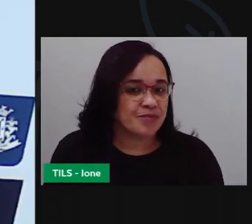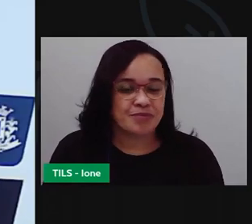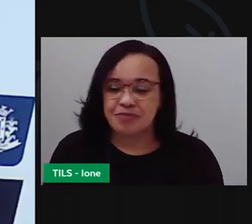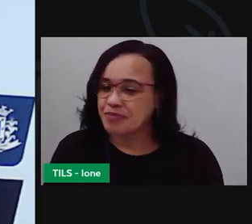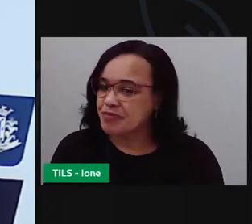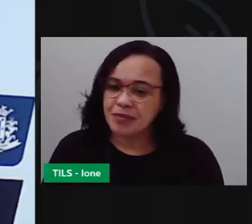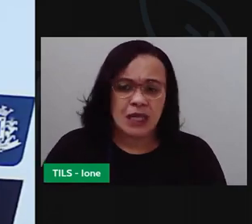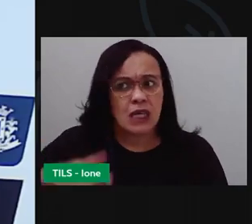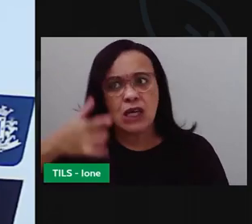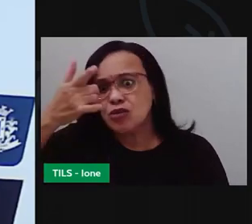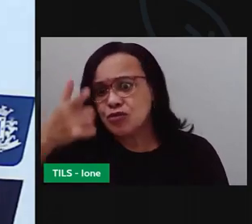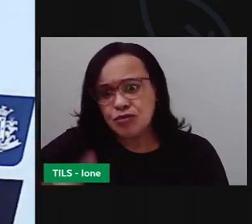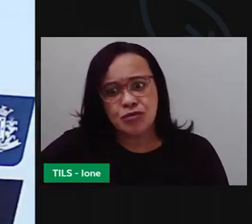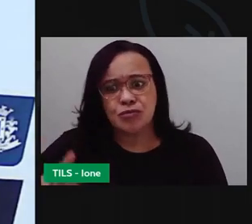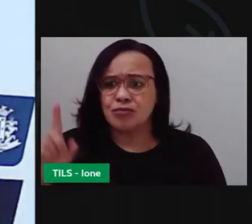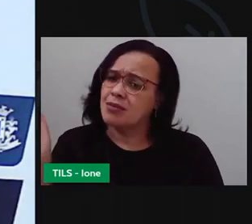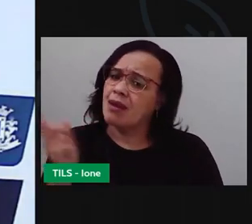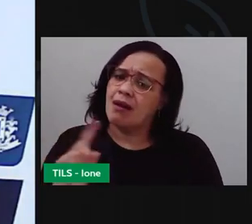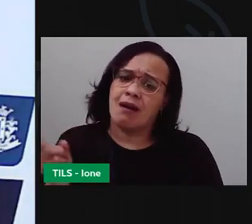Outra vez.